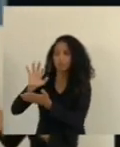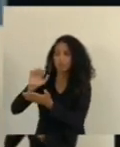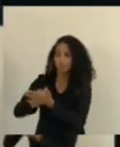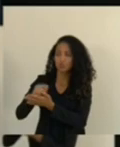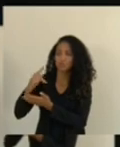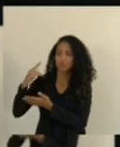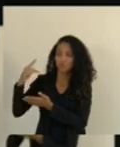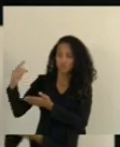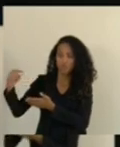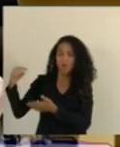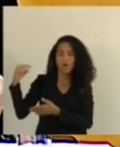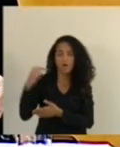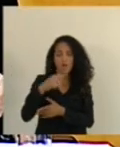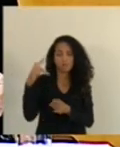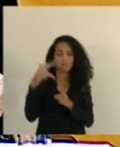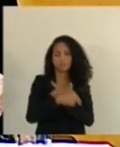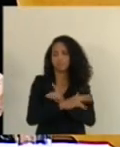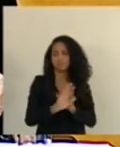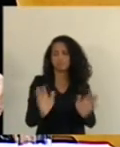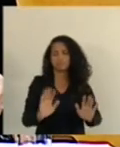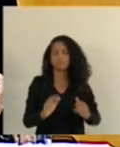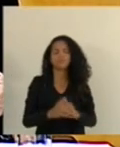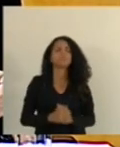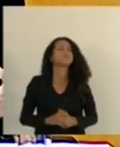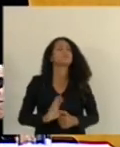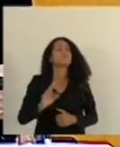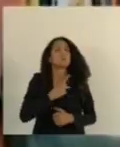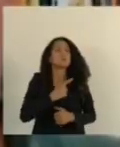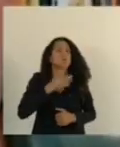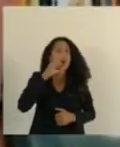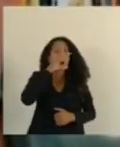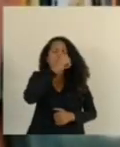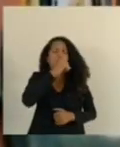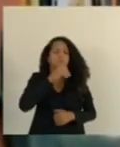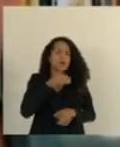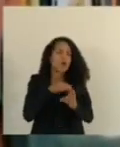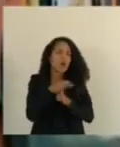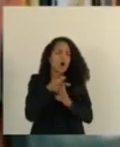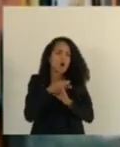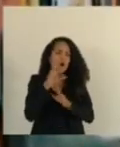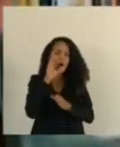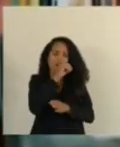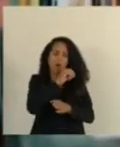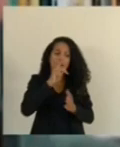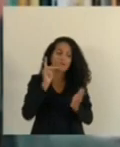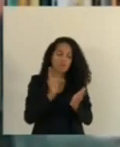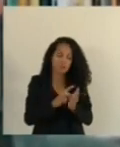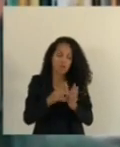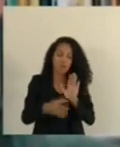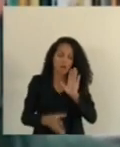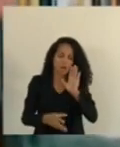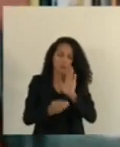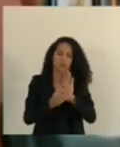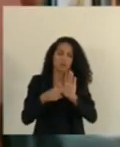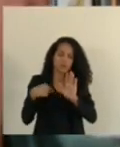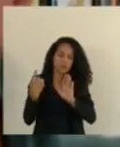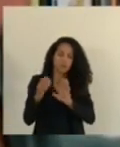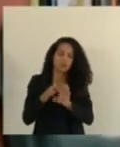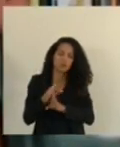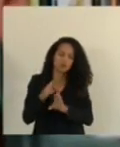não cabe a parte justificativa que seria presidente só para uma orientação na verdade a nossa emenda de minha autoria